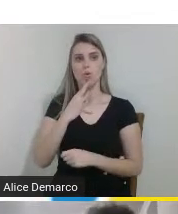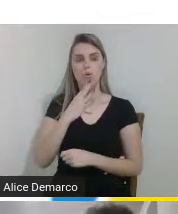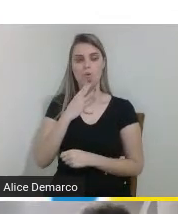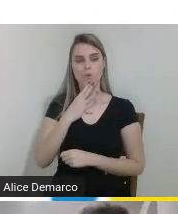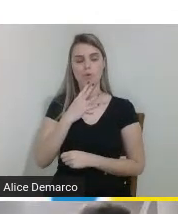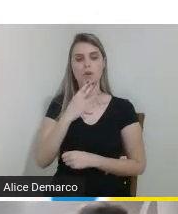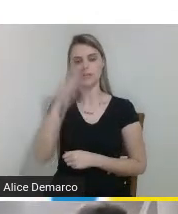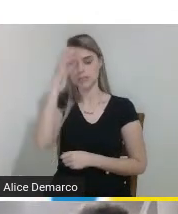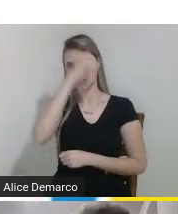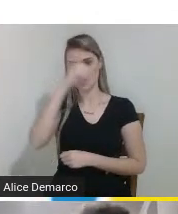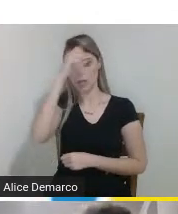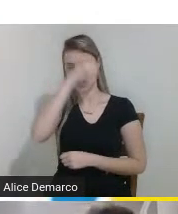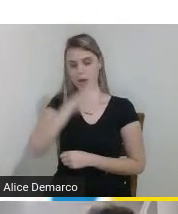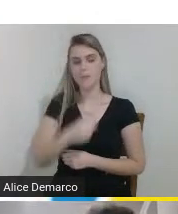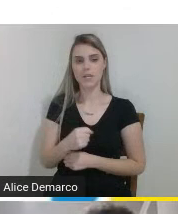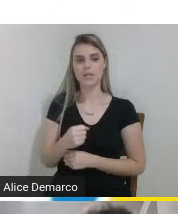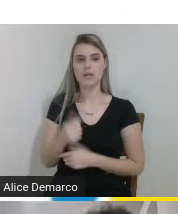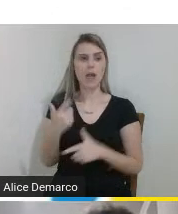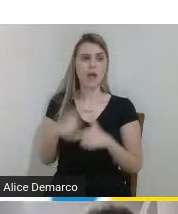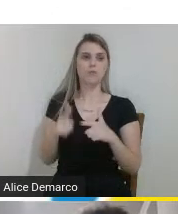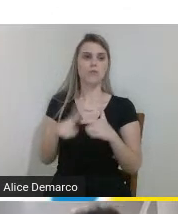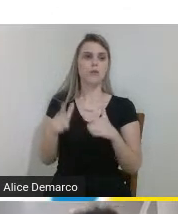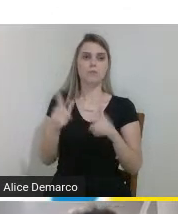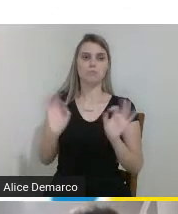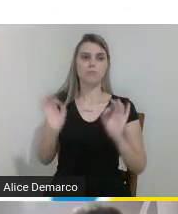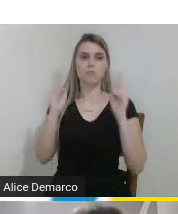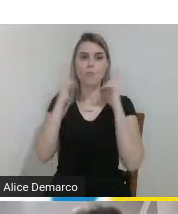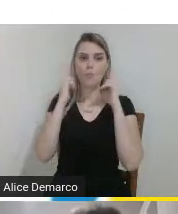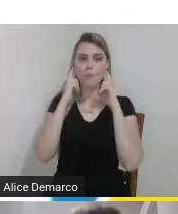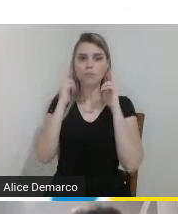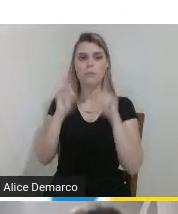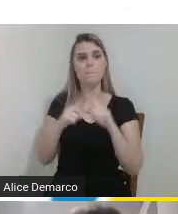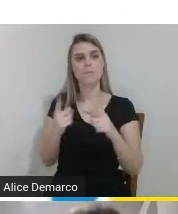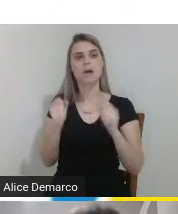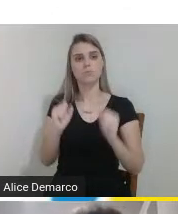conhecer mesmo não tendo nenhum problema na audição próximo